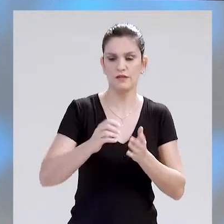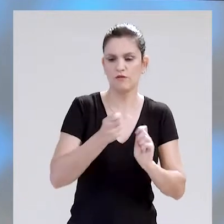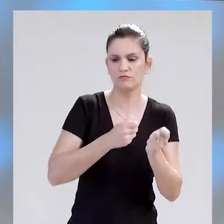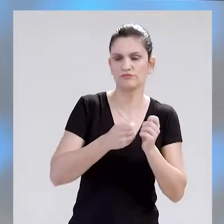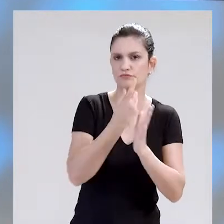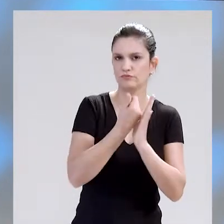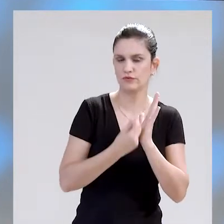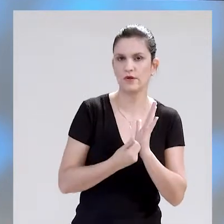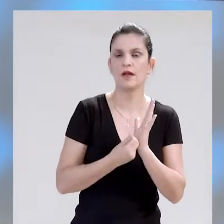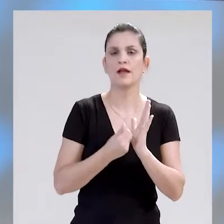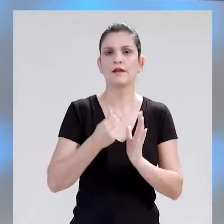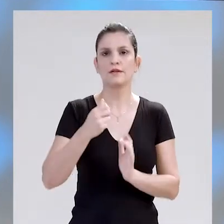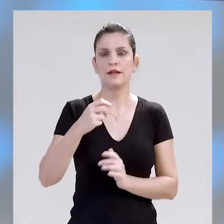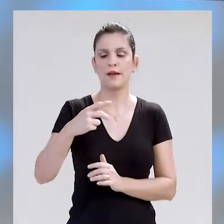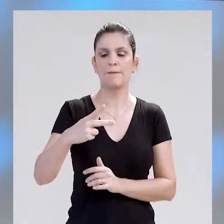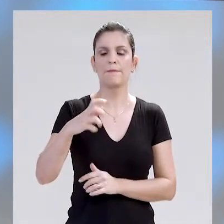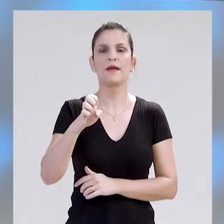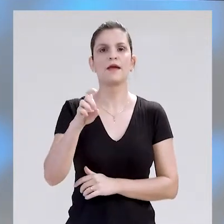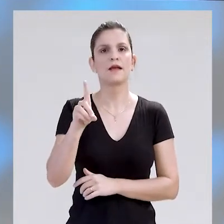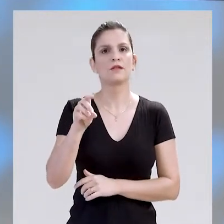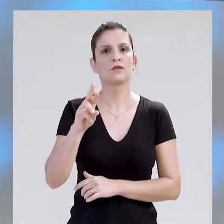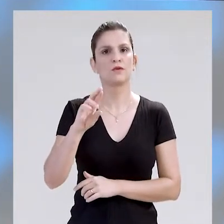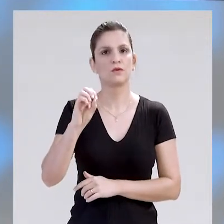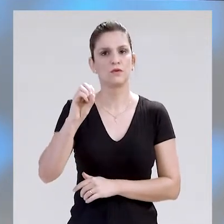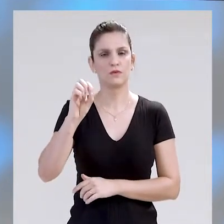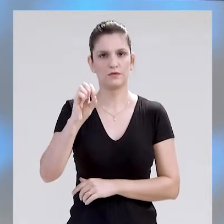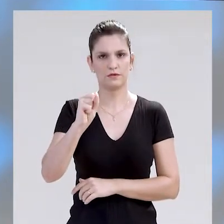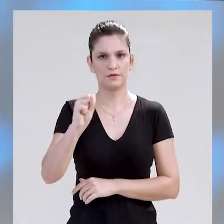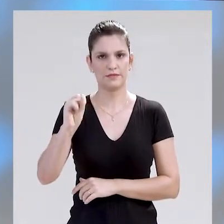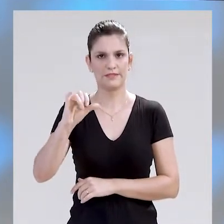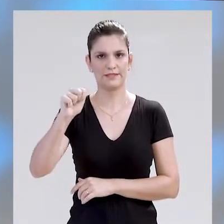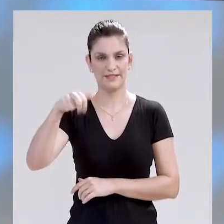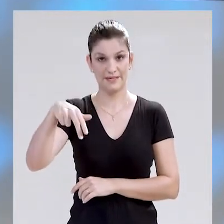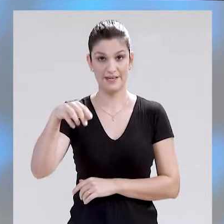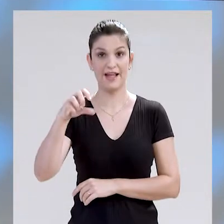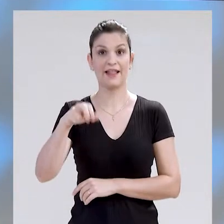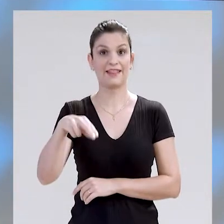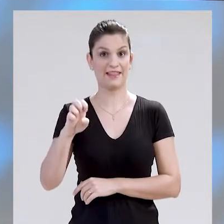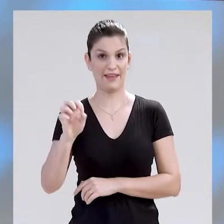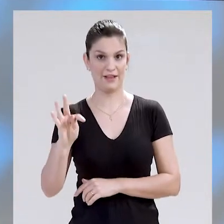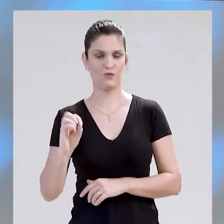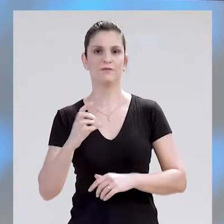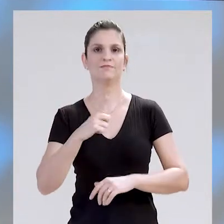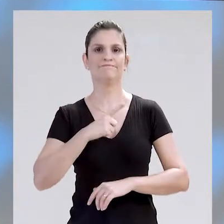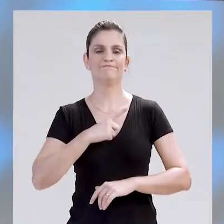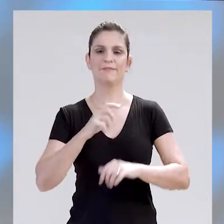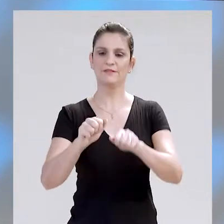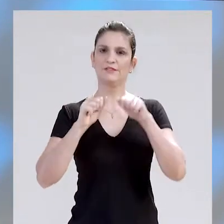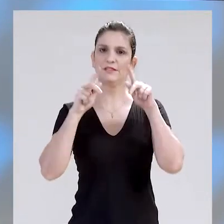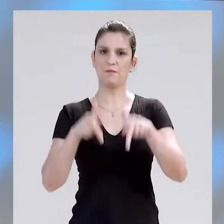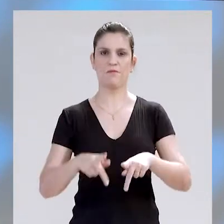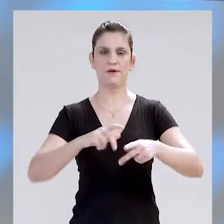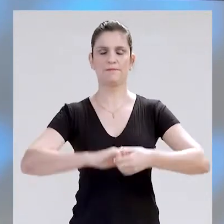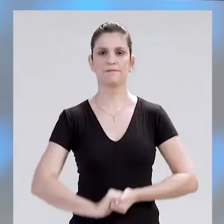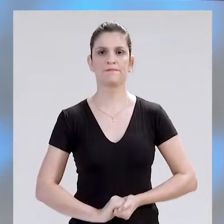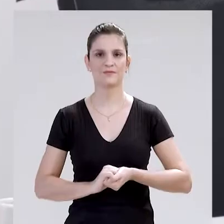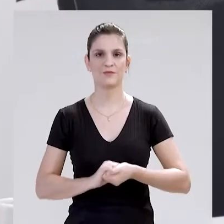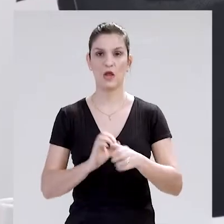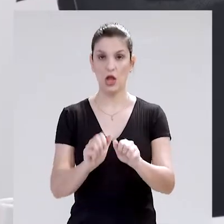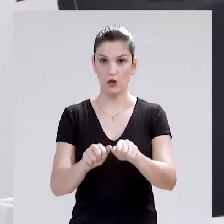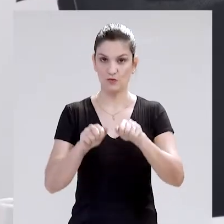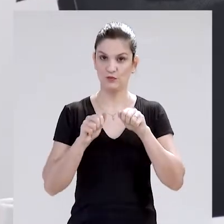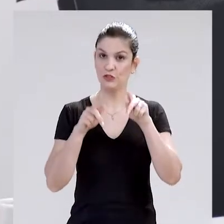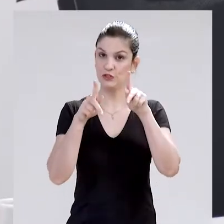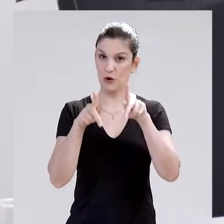é do secretário de Finanças e Planejamento, Pedro Pedrocian Neto, em audiência pública, promovida pela Câmara Municipal.